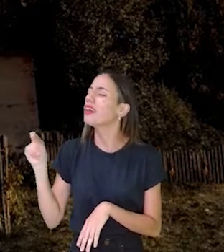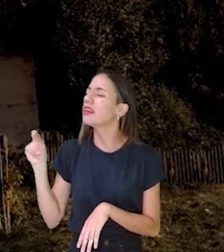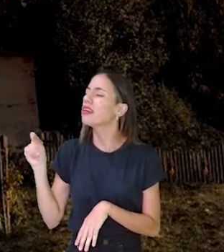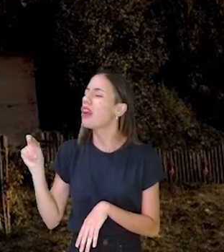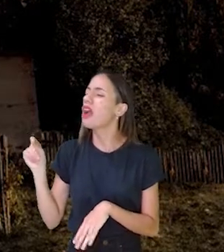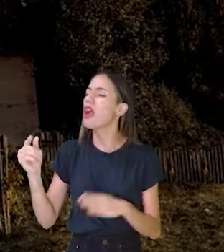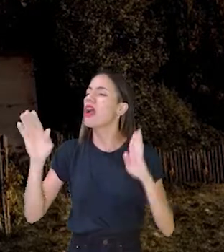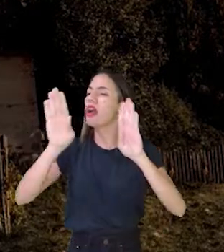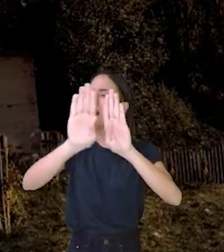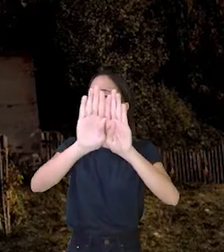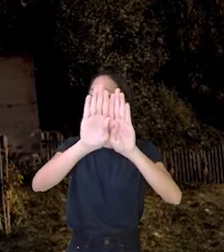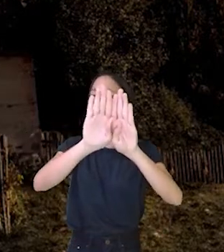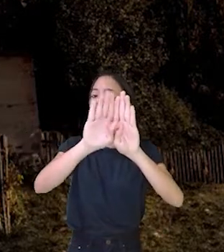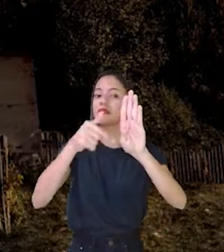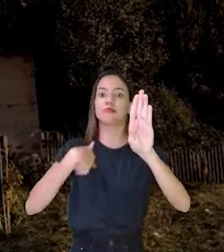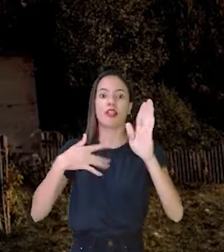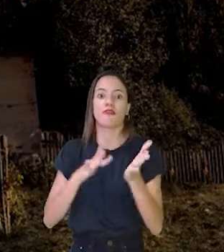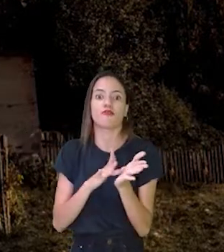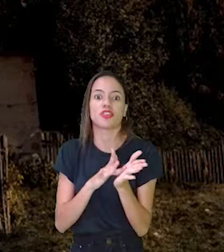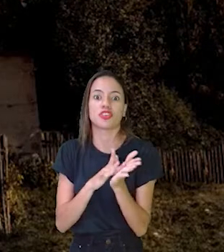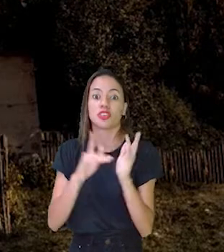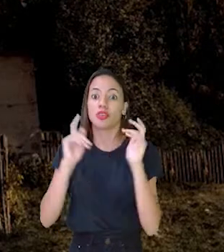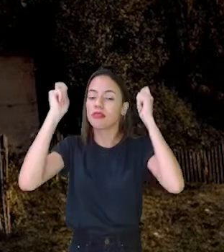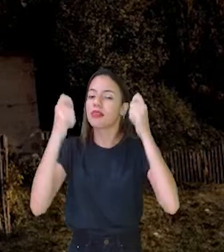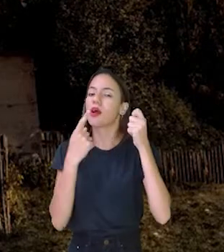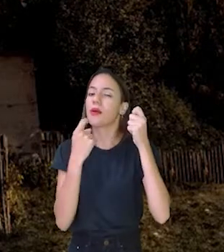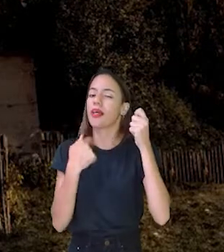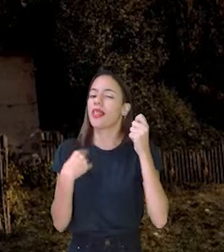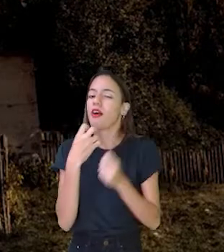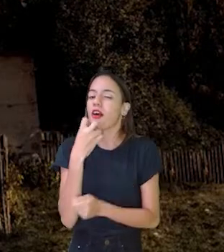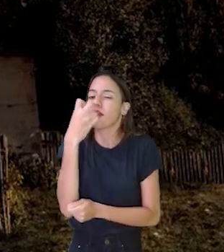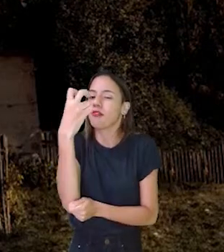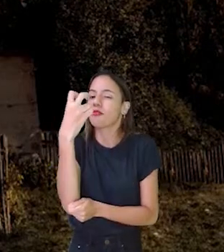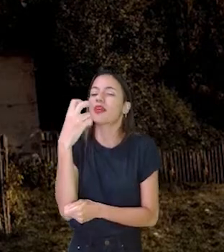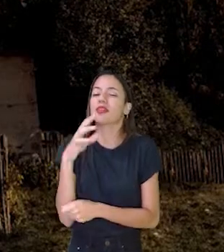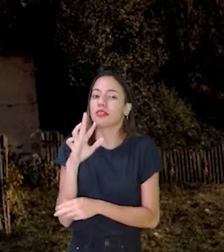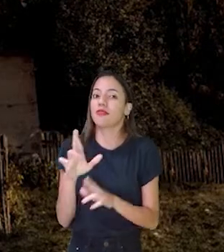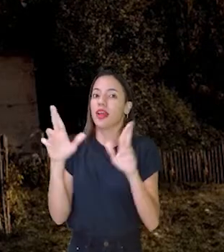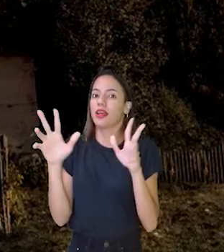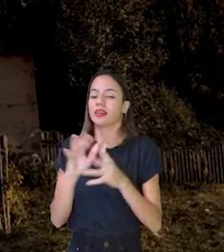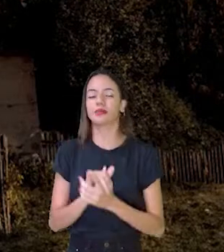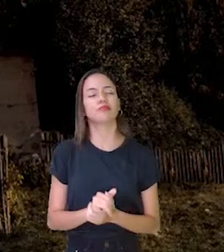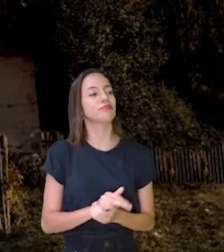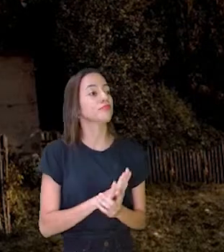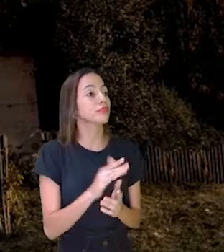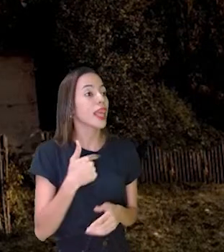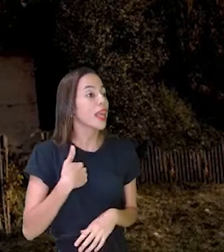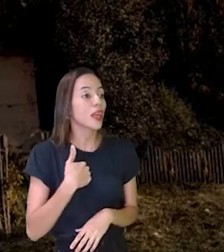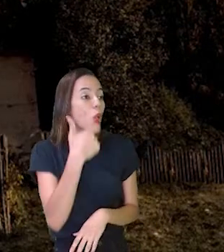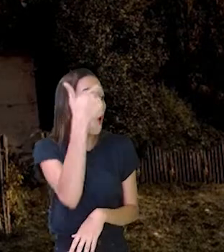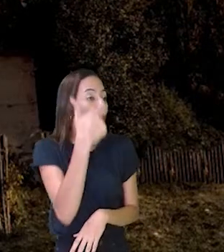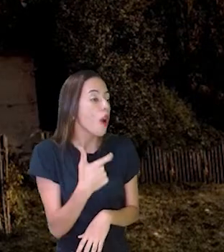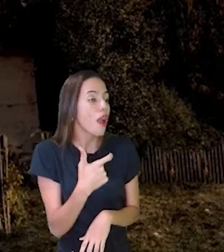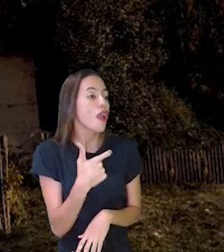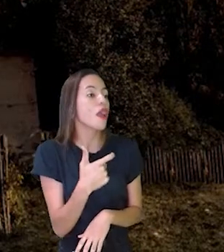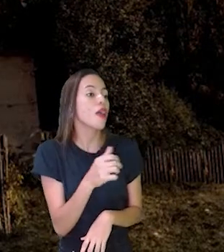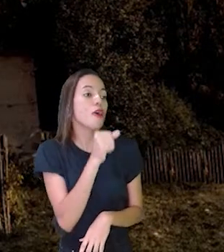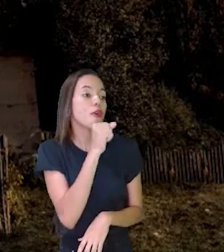ele fingindo ser a chapeuzinho Até fez uma vozinha fina E falou Sou eu, avó